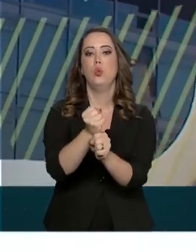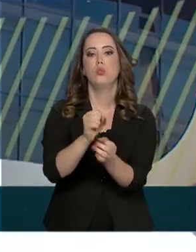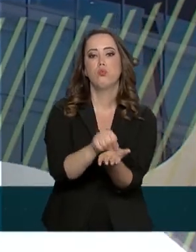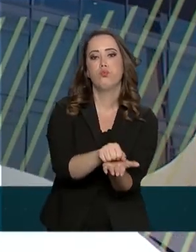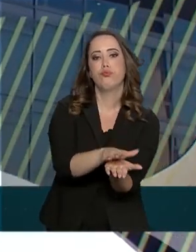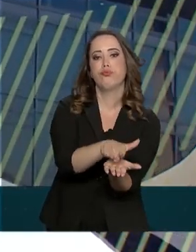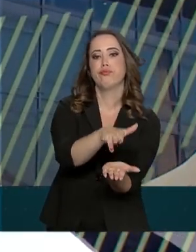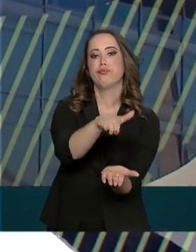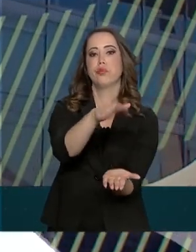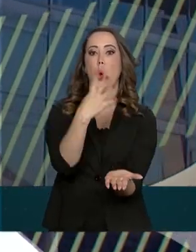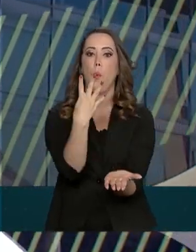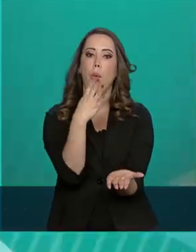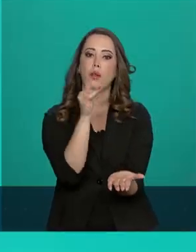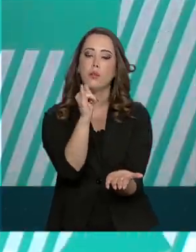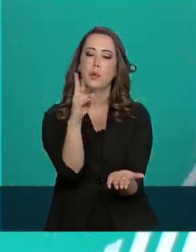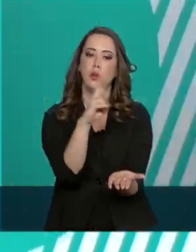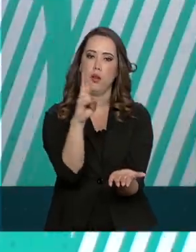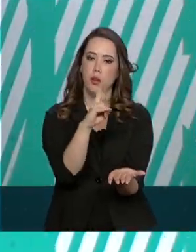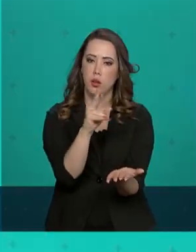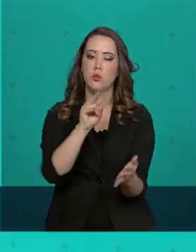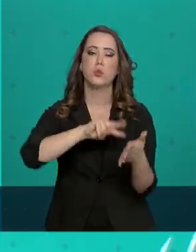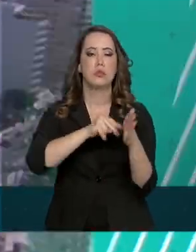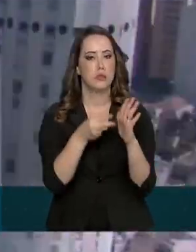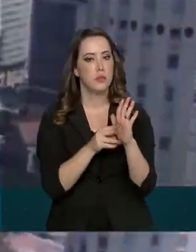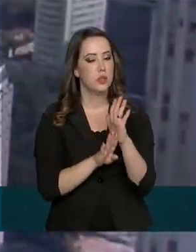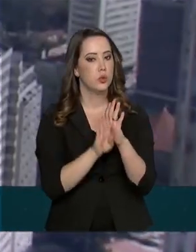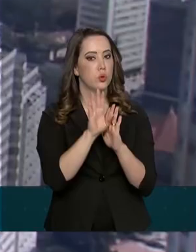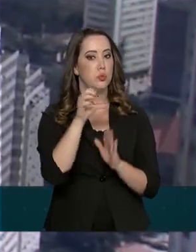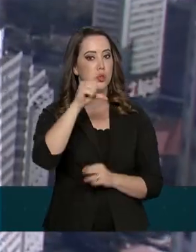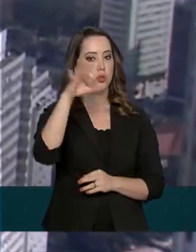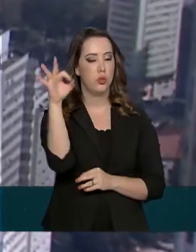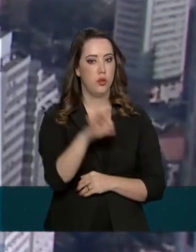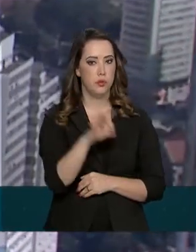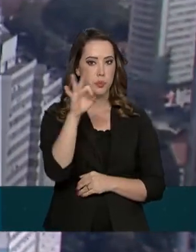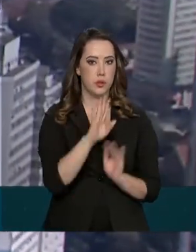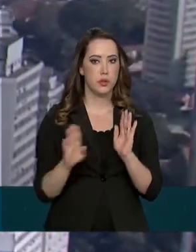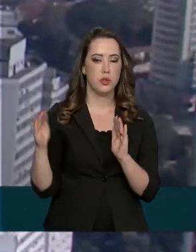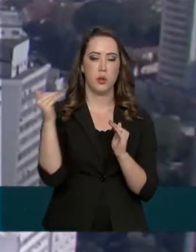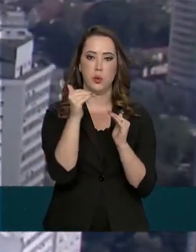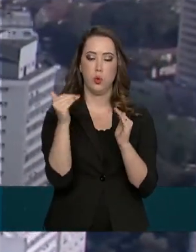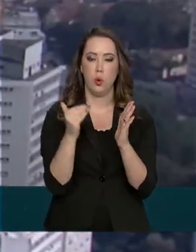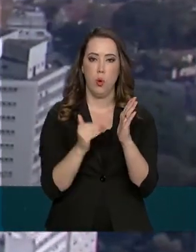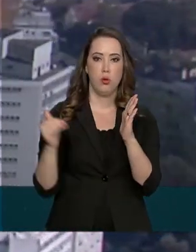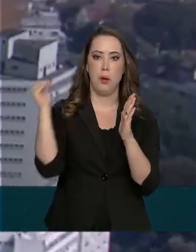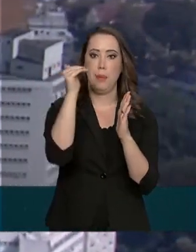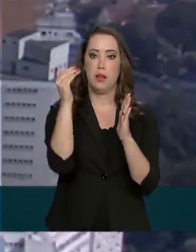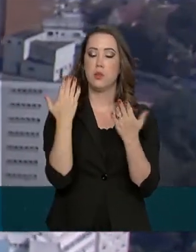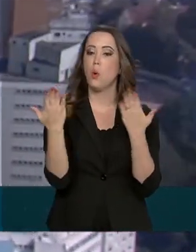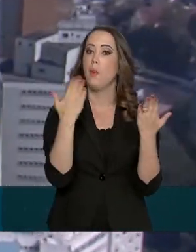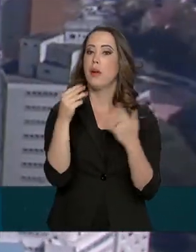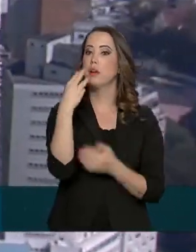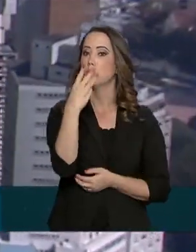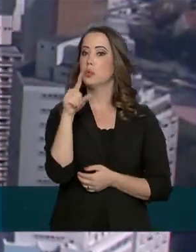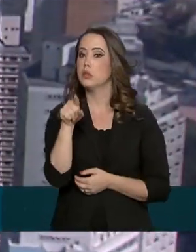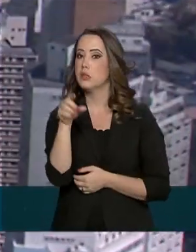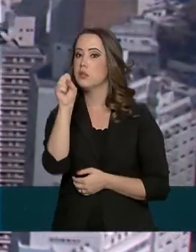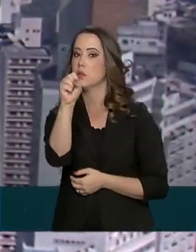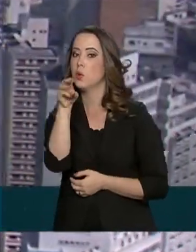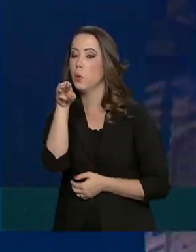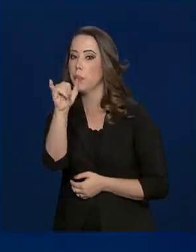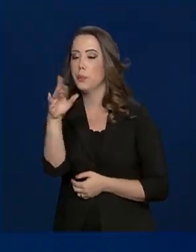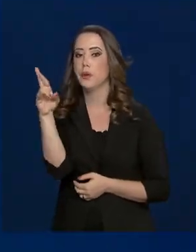os 4 bilhões de reais. O valor é 9% superior aos 3,8 bilhões de 2018,